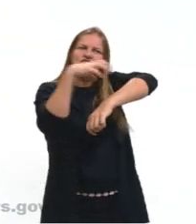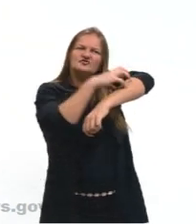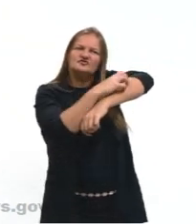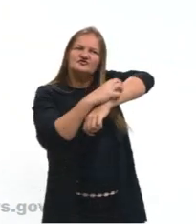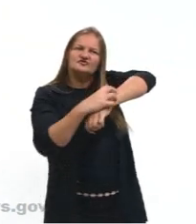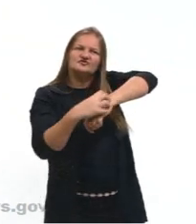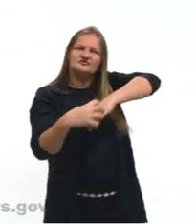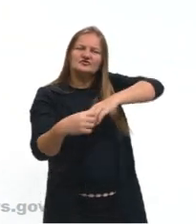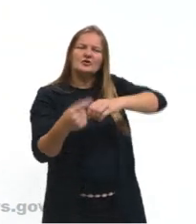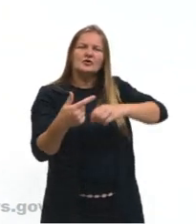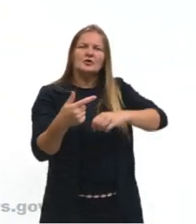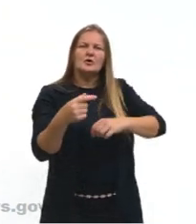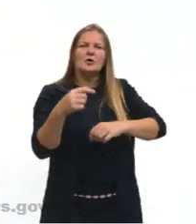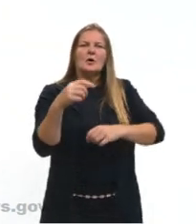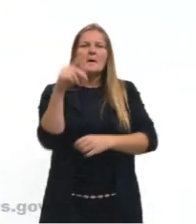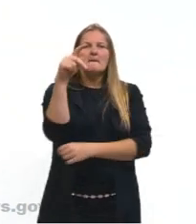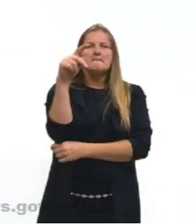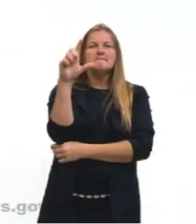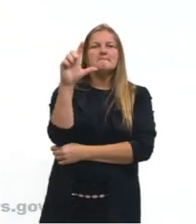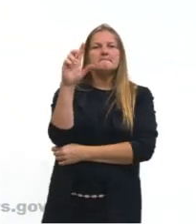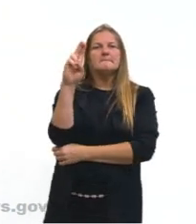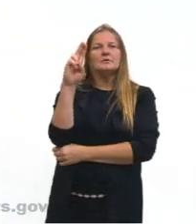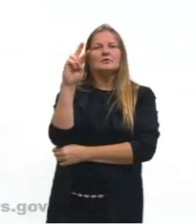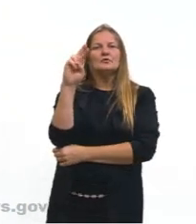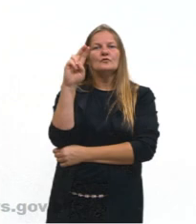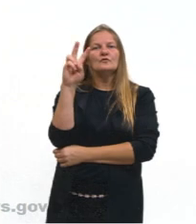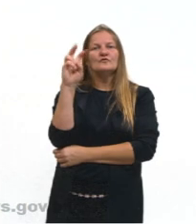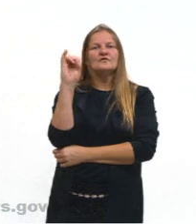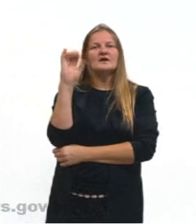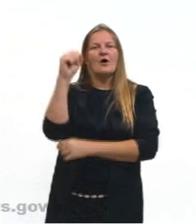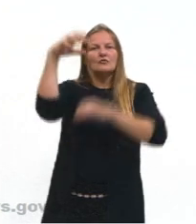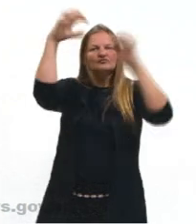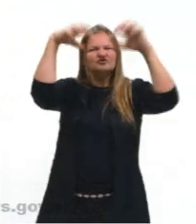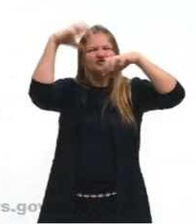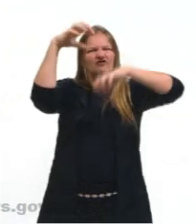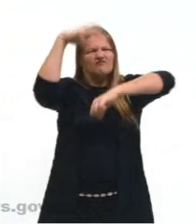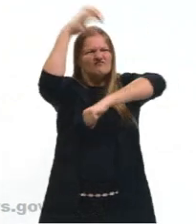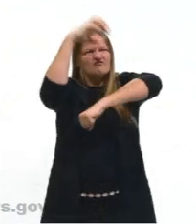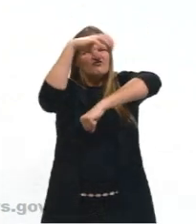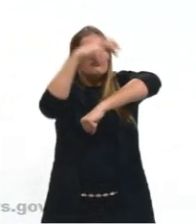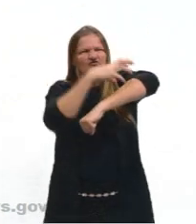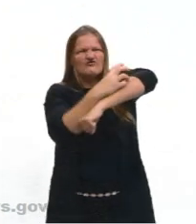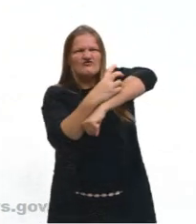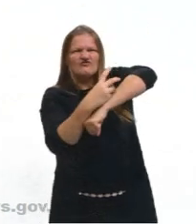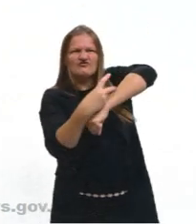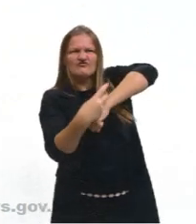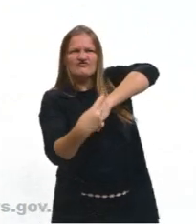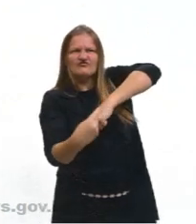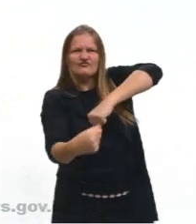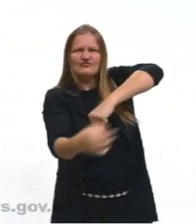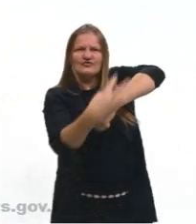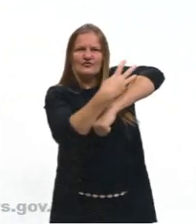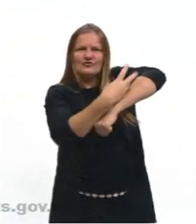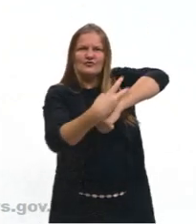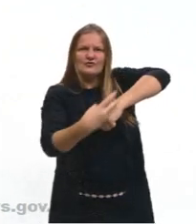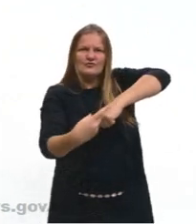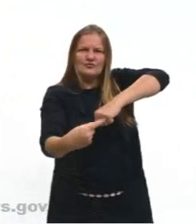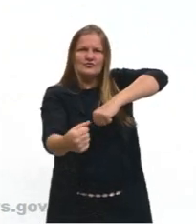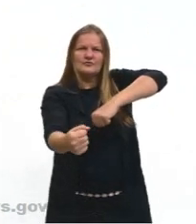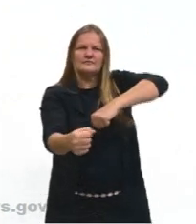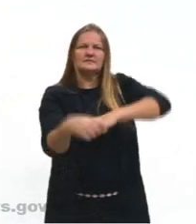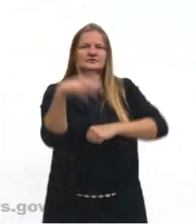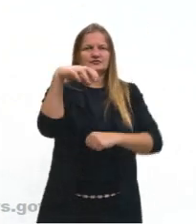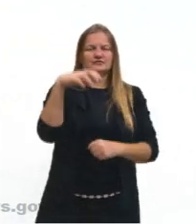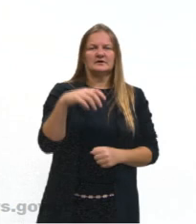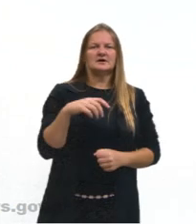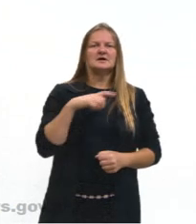certo? Erosão pluvial, que é causado pela água da chuva, né? Plúvio, pluviômetro, né? A gente pode fazer essa relação. Então,